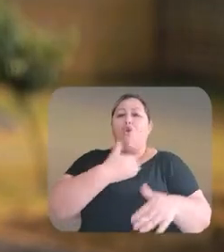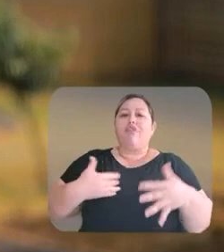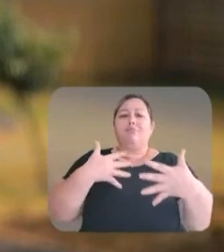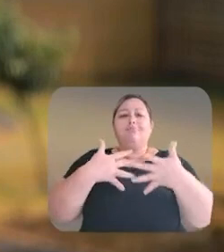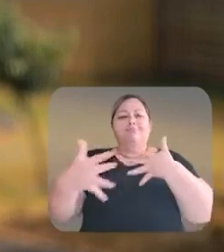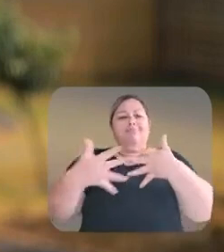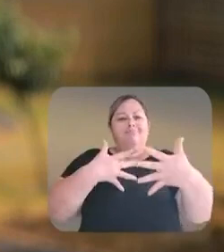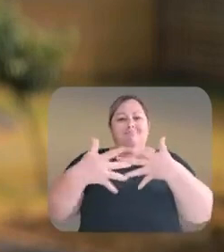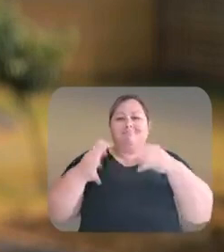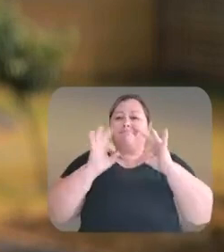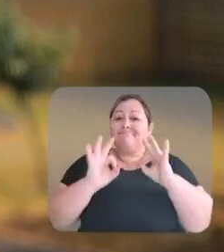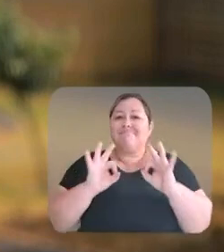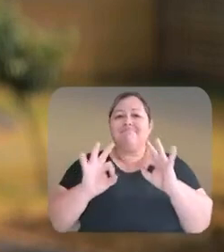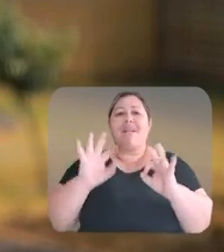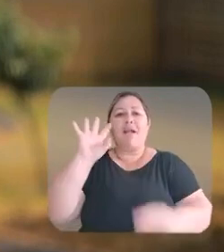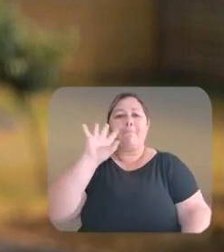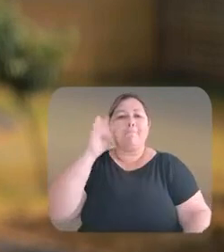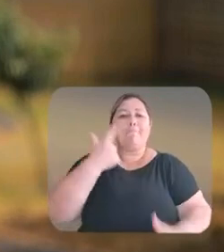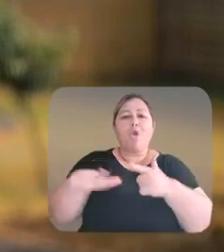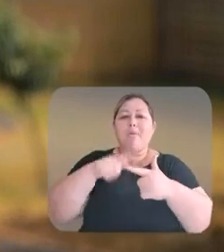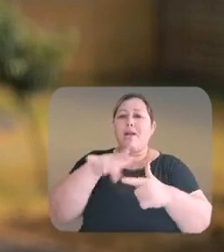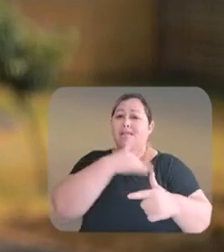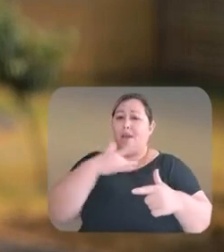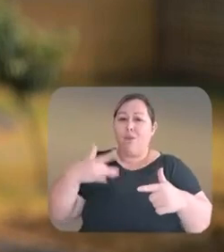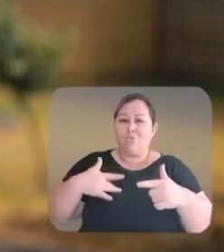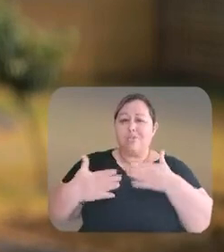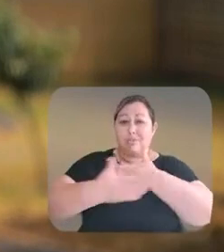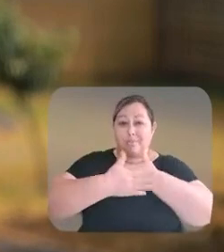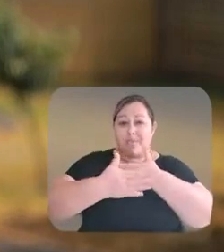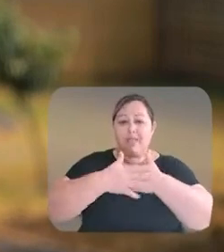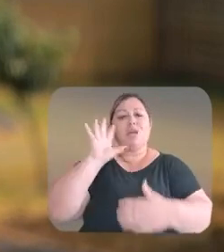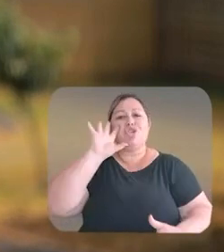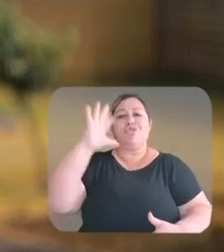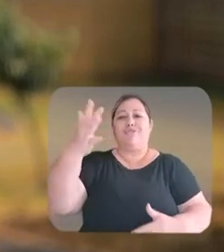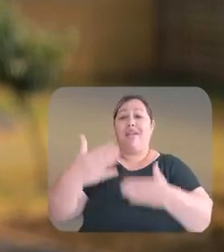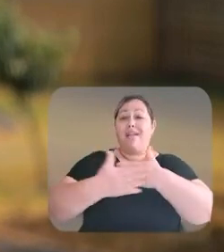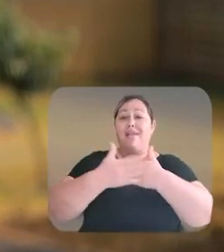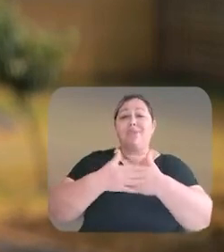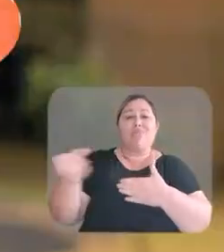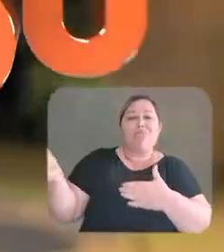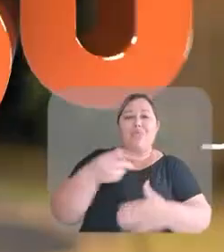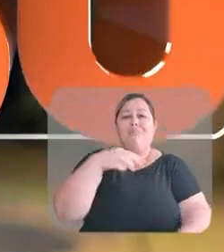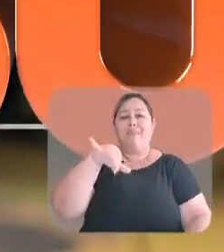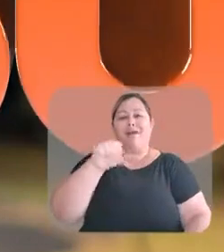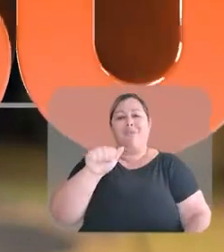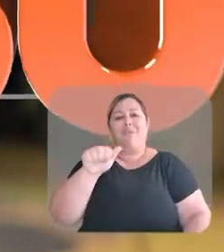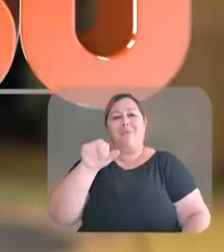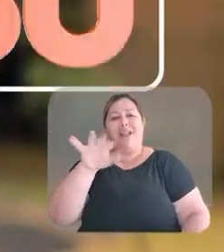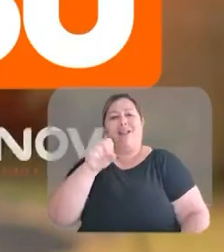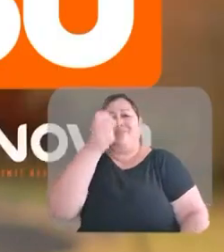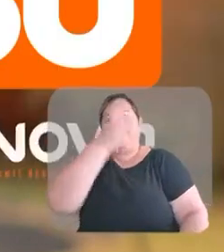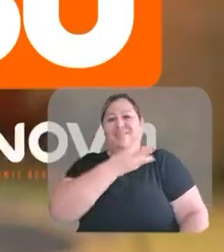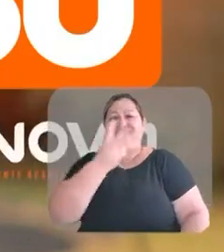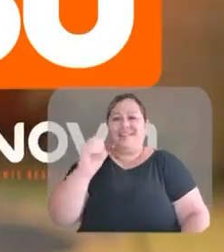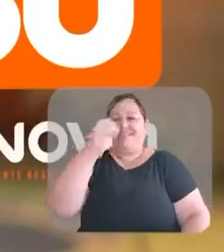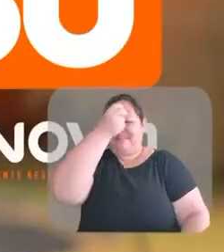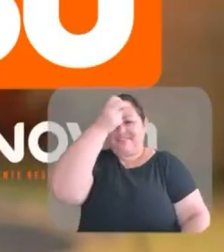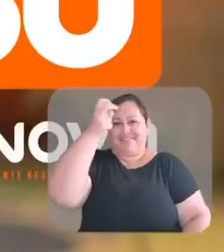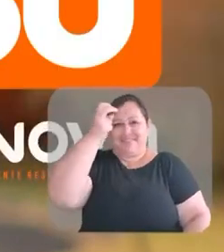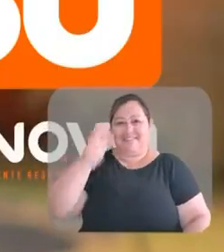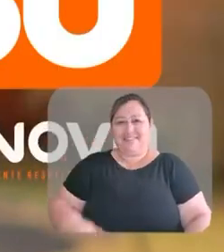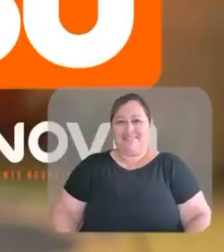corrupção, com um governo transparente. Para resolver o problema da saúde, é Ribeirão de cara nova,